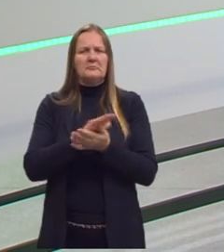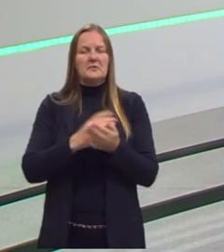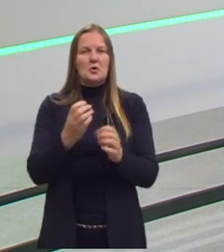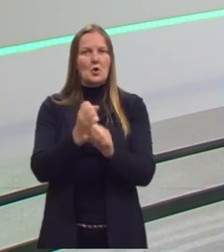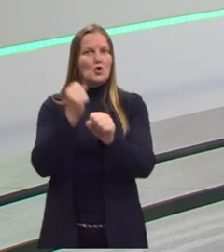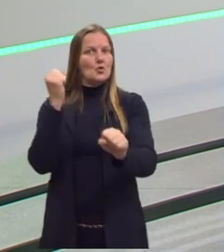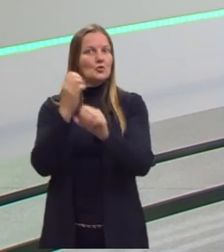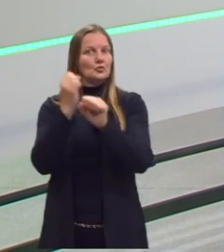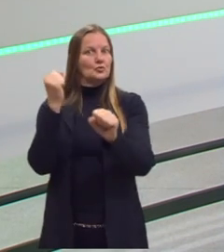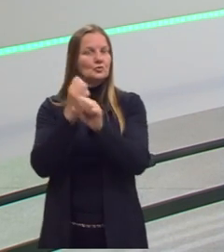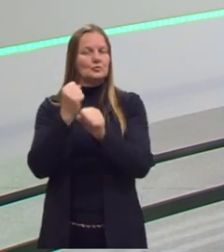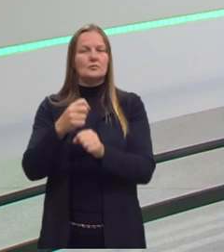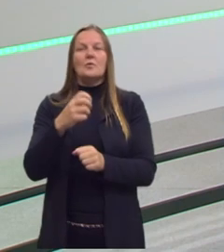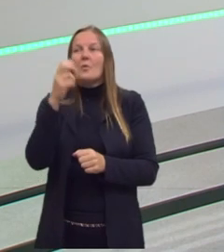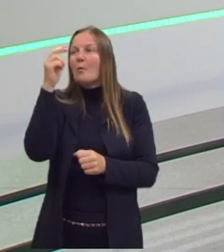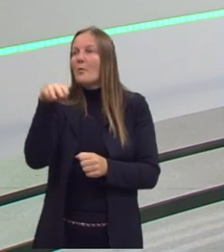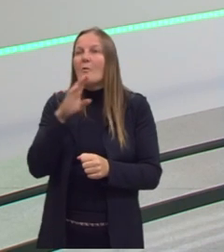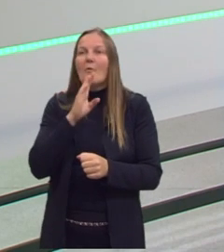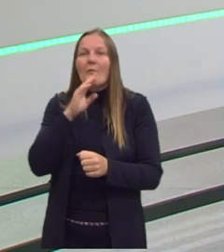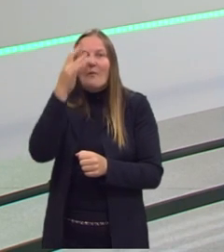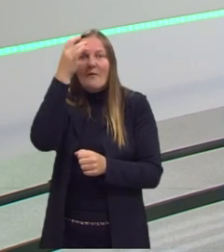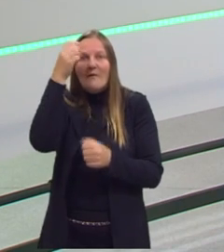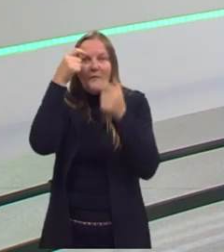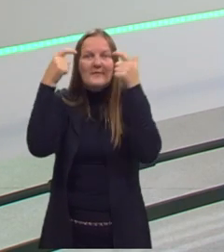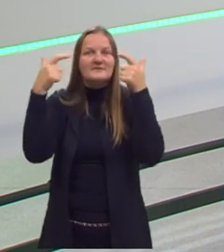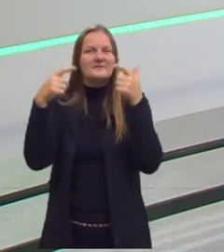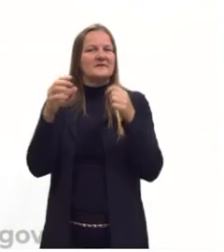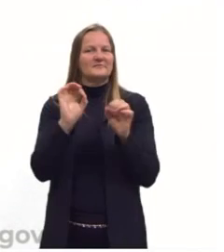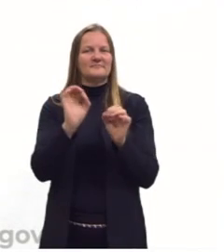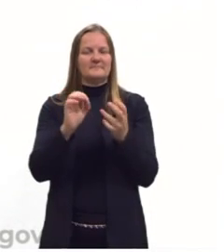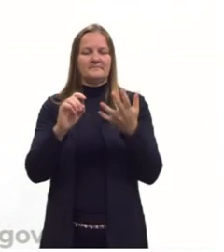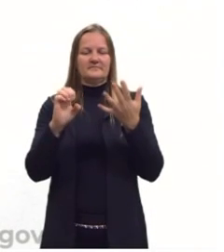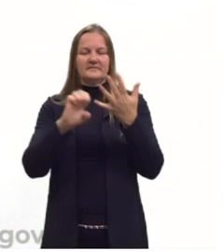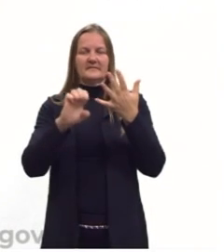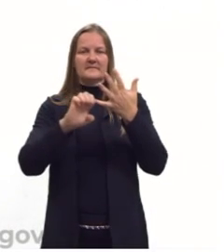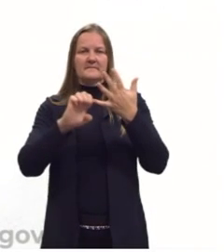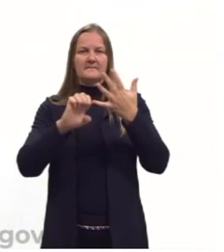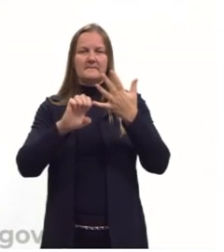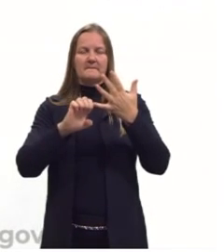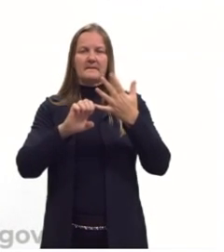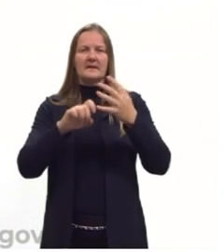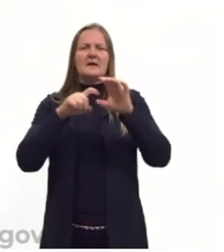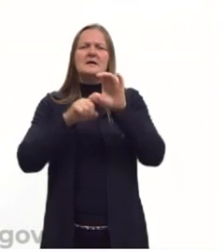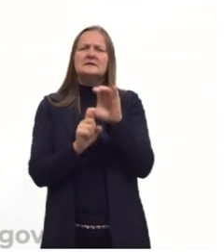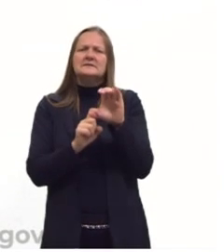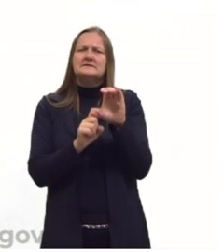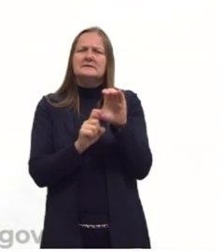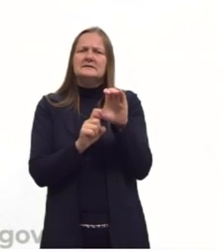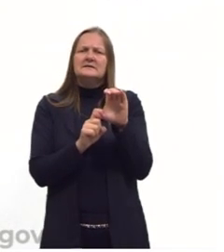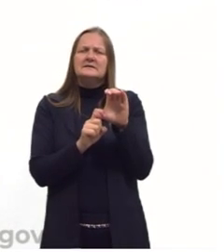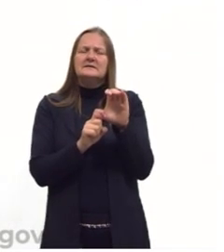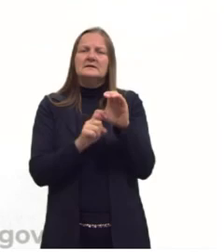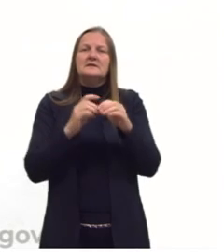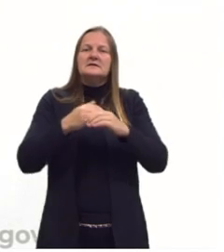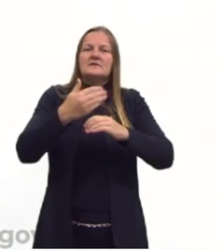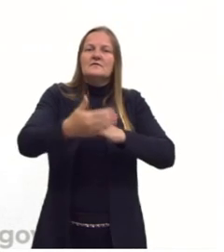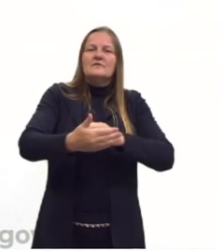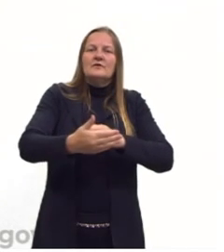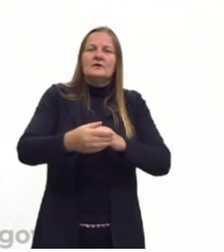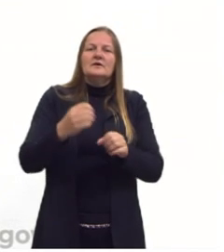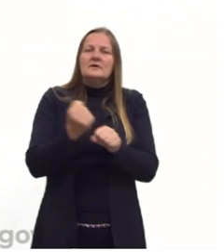lucro, e não para o conhecimento em si. E a alternativa E. Dependência externa do